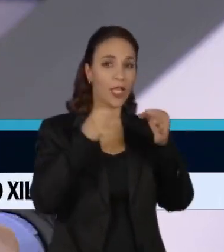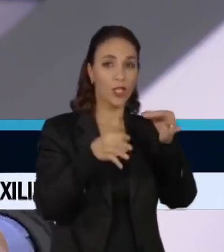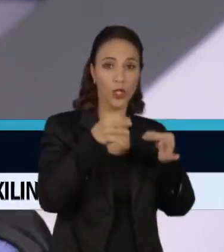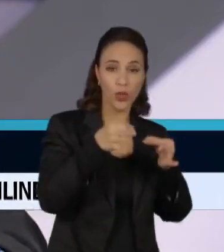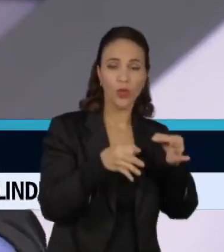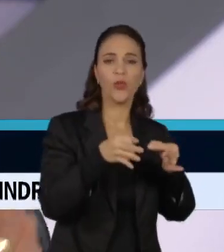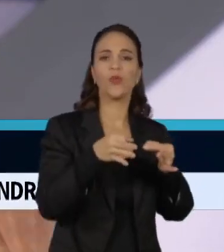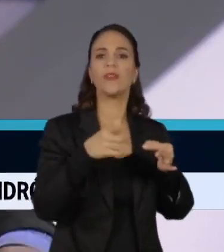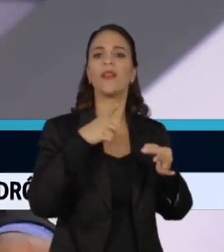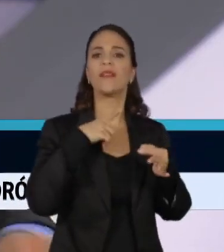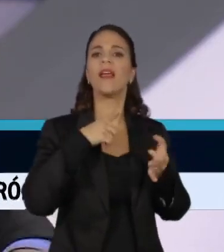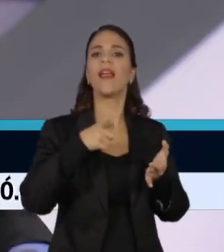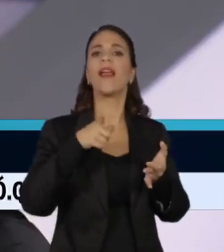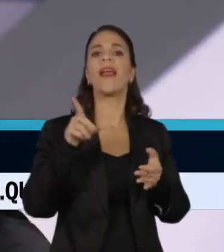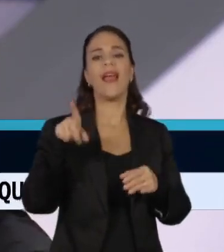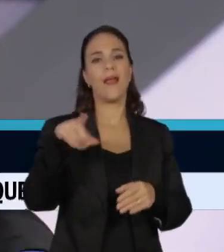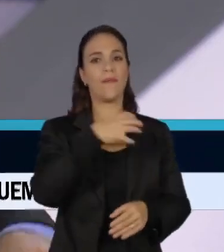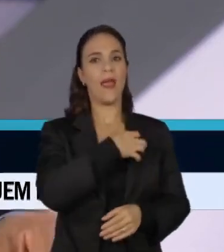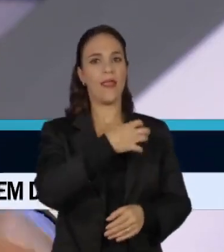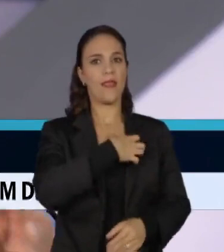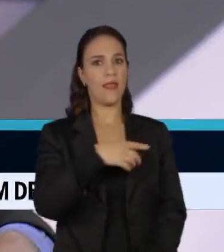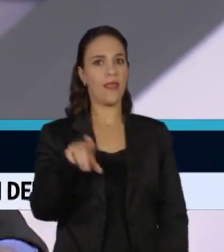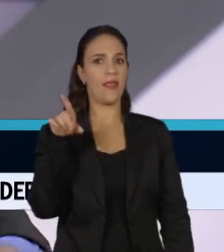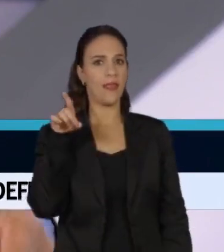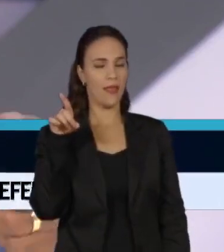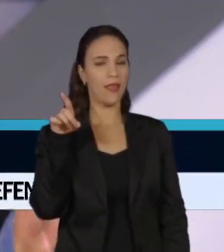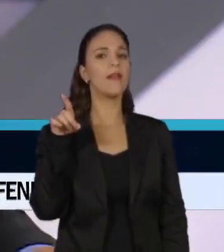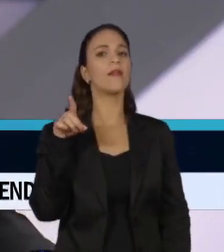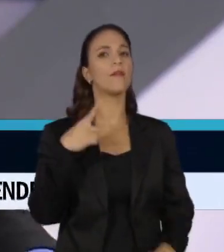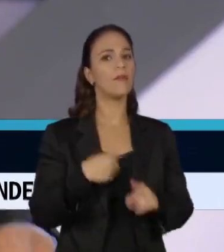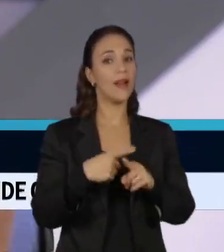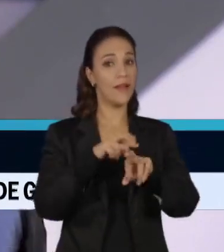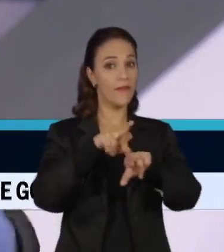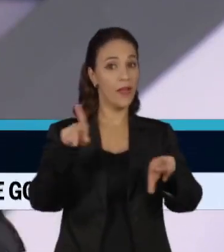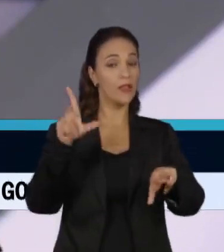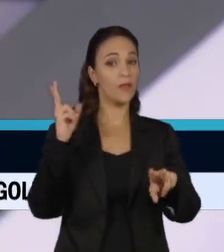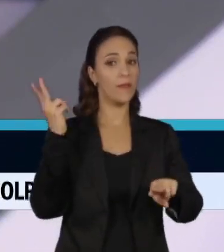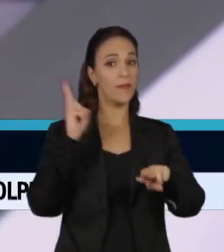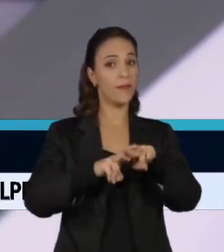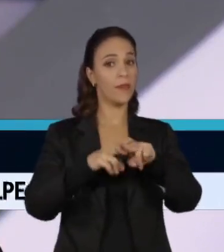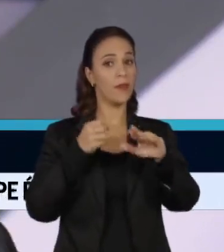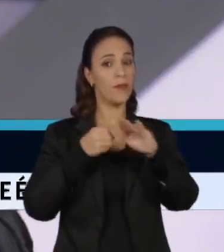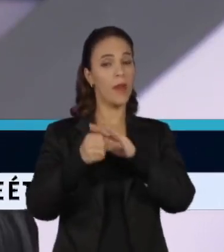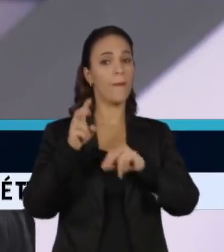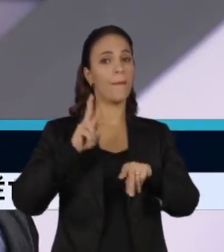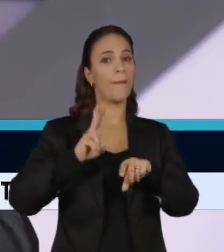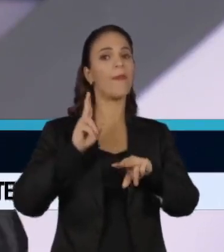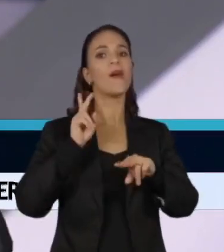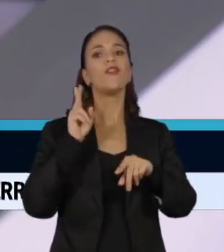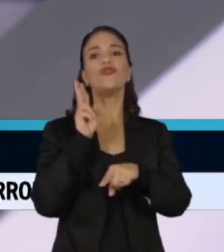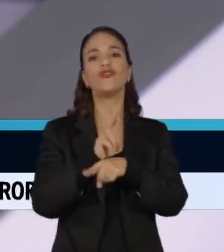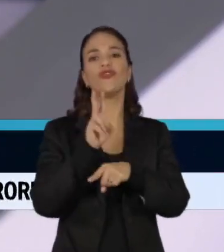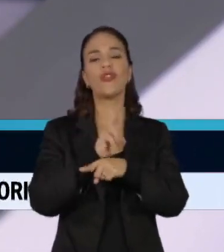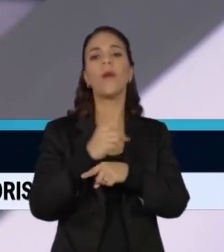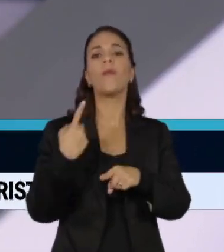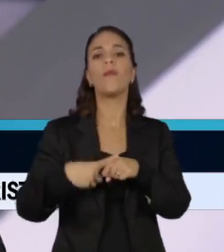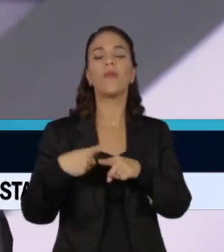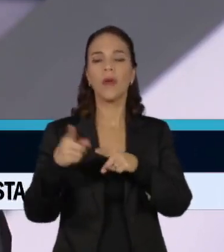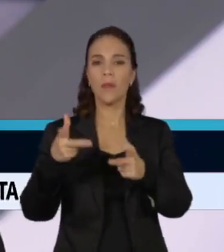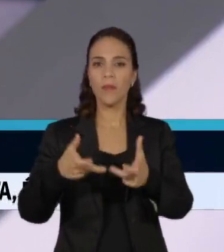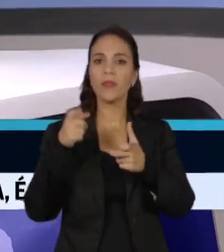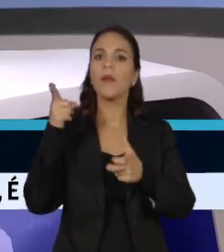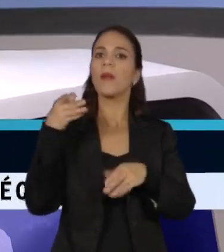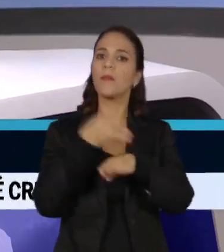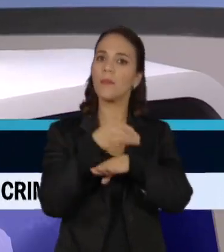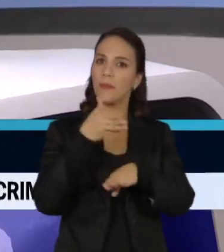promotor desembargador do Estado da Bahia, em que muitos deles foram presos em prisão preventiva por ter sido identificado